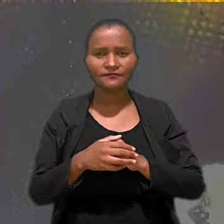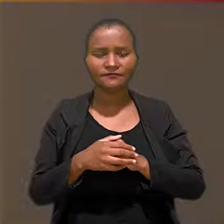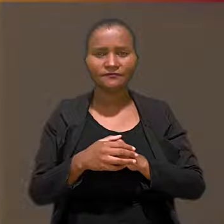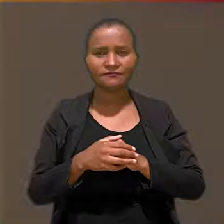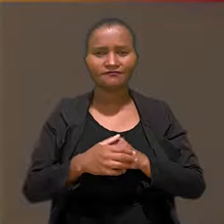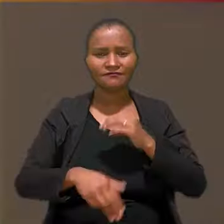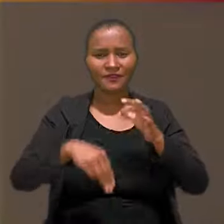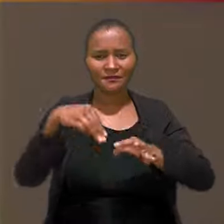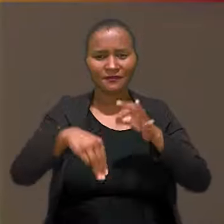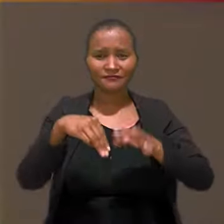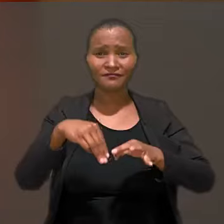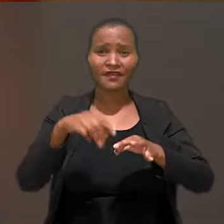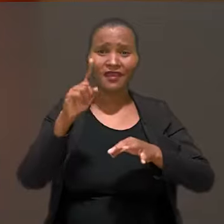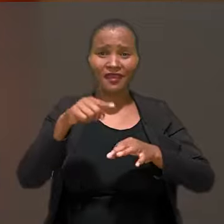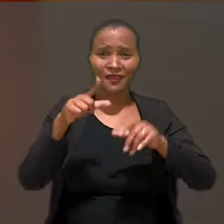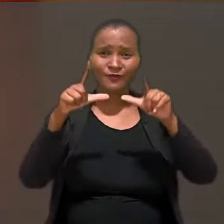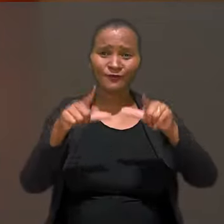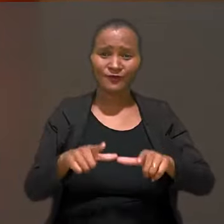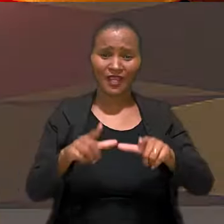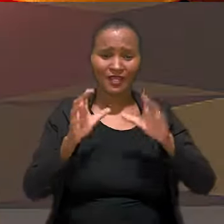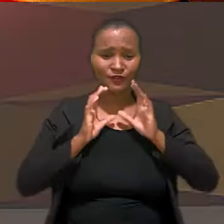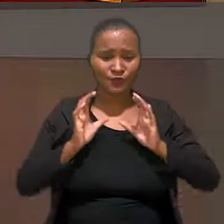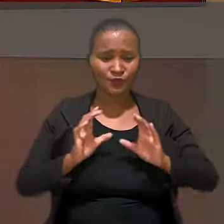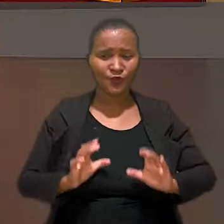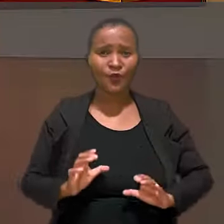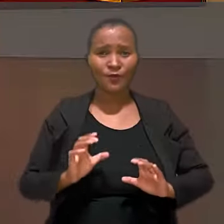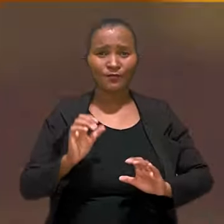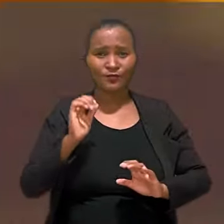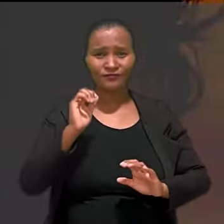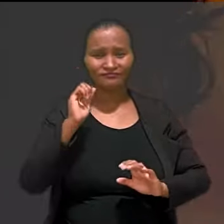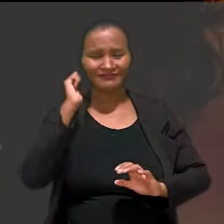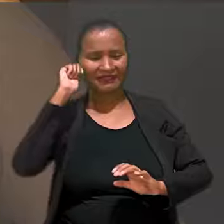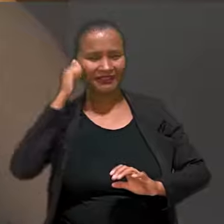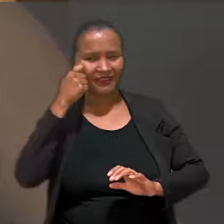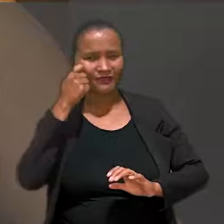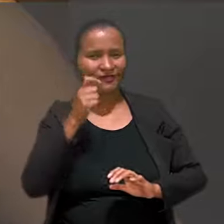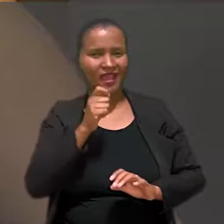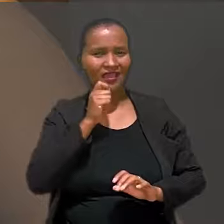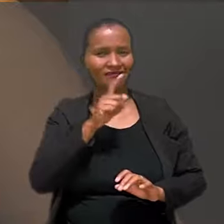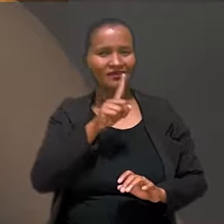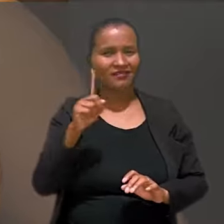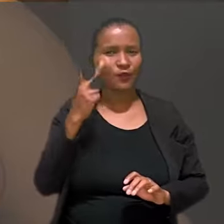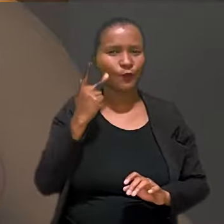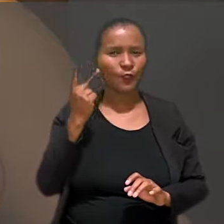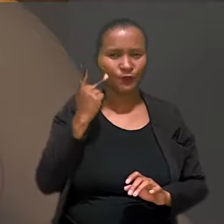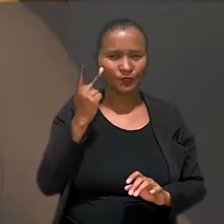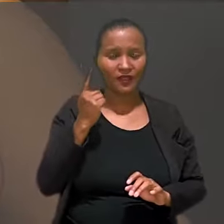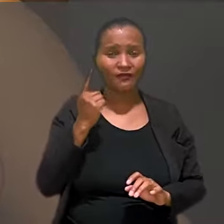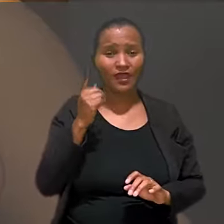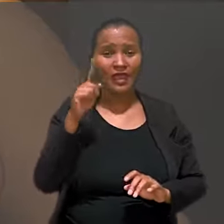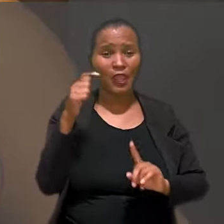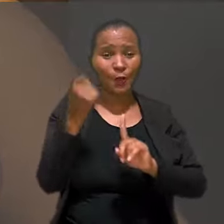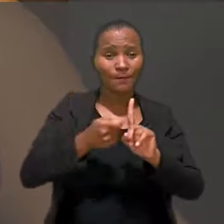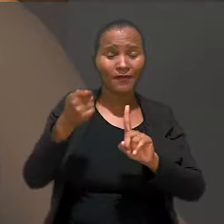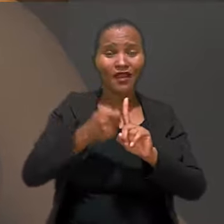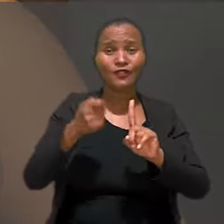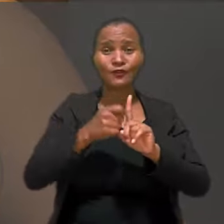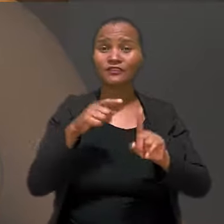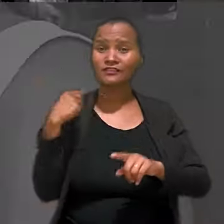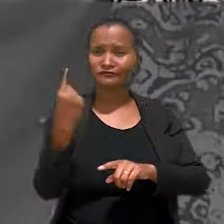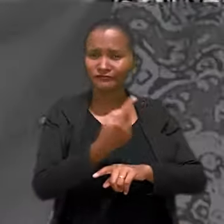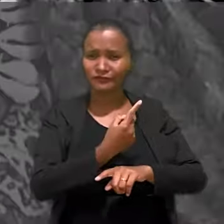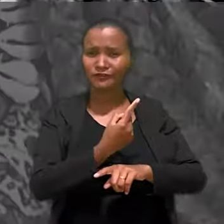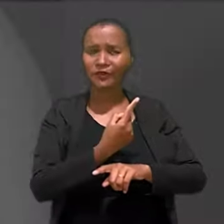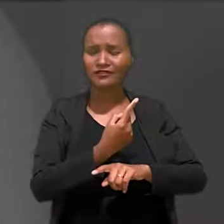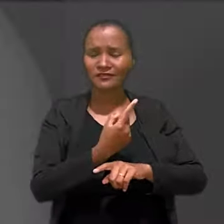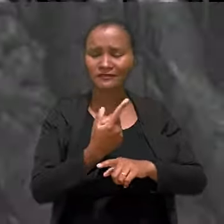A magistratura é um lugar que um corpo negro ainda não é naturalizado. Isso é uma luta de que a gente está em